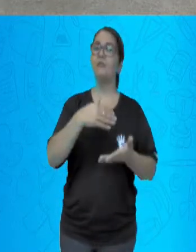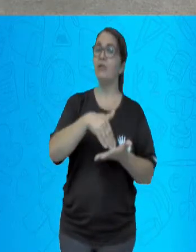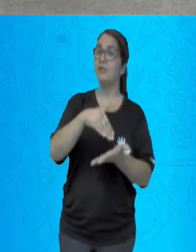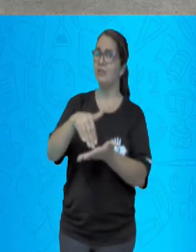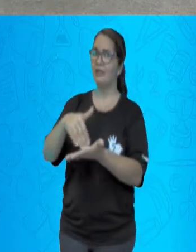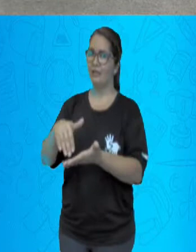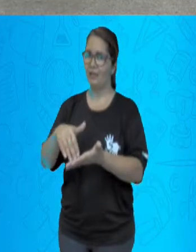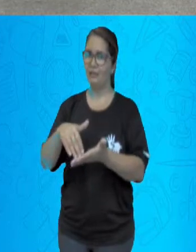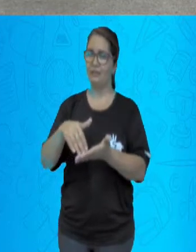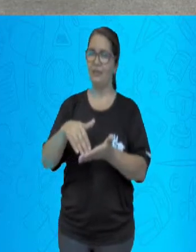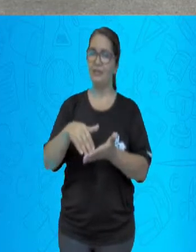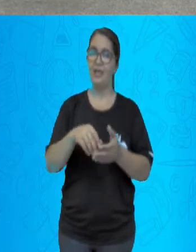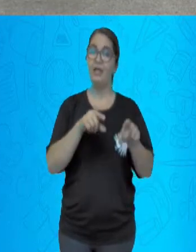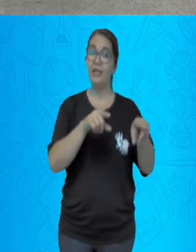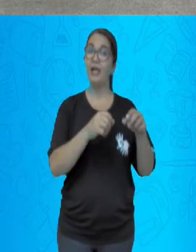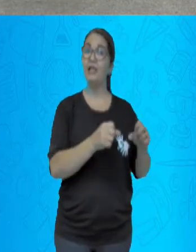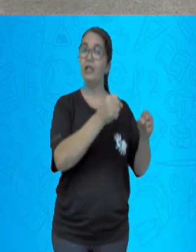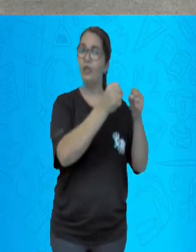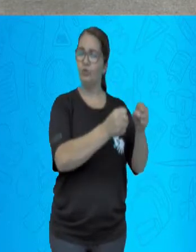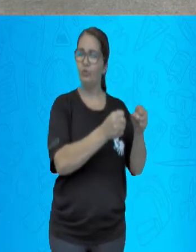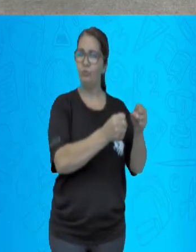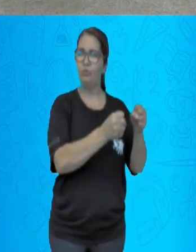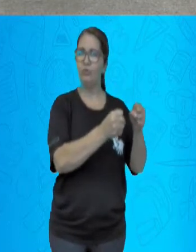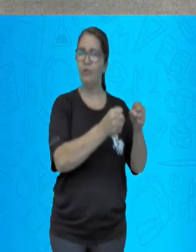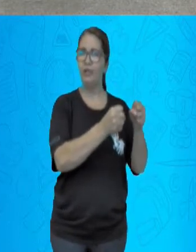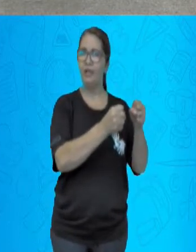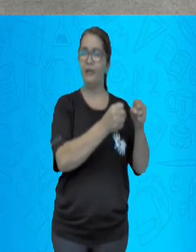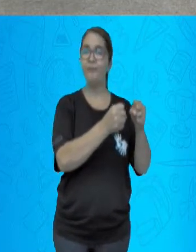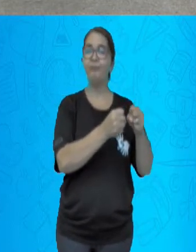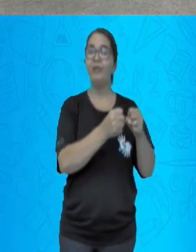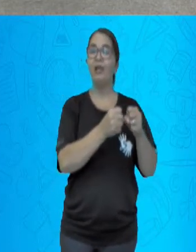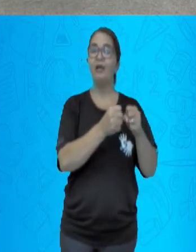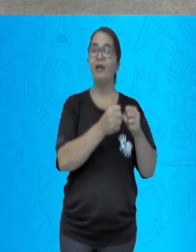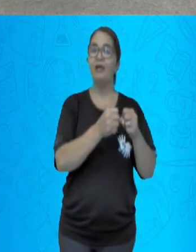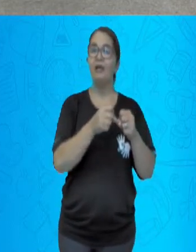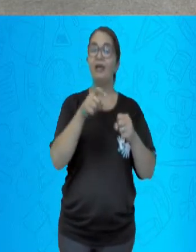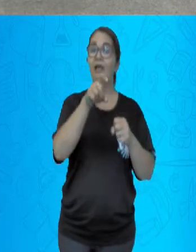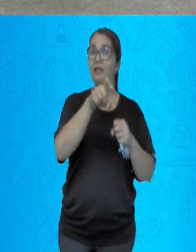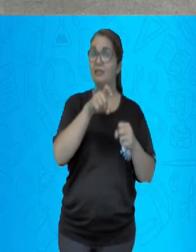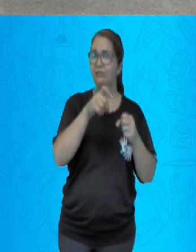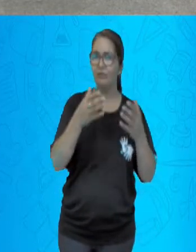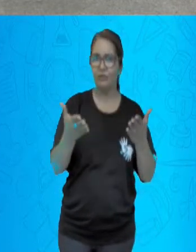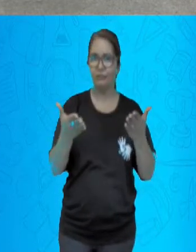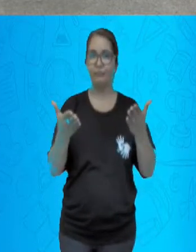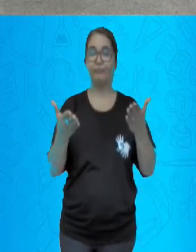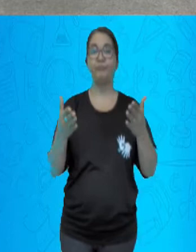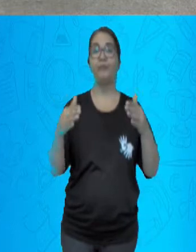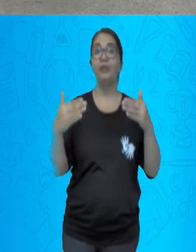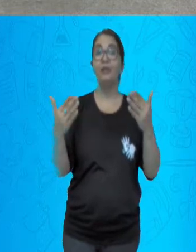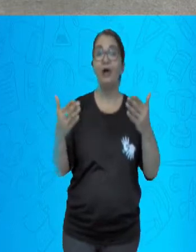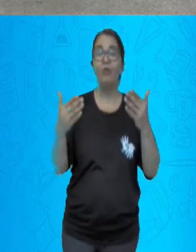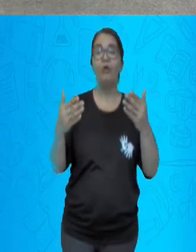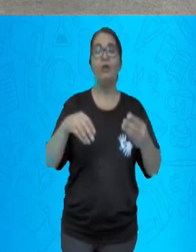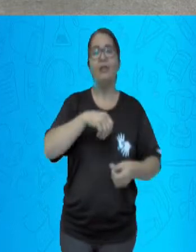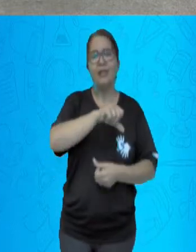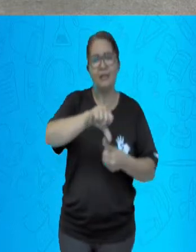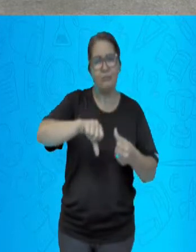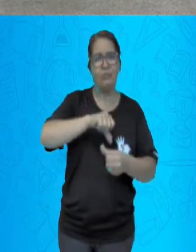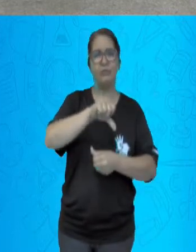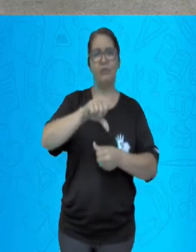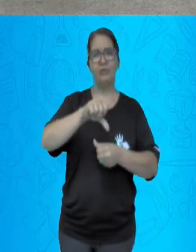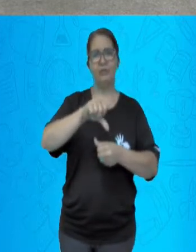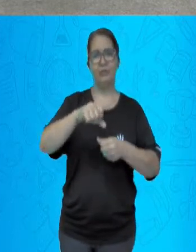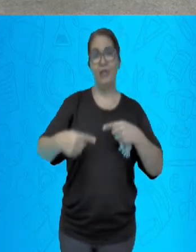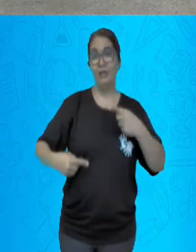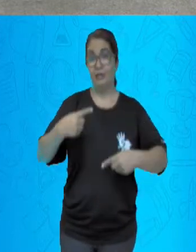executivo. A expressão, e popularmente usada no contexto de mudanças no sistema administrativo